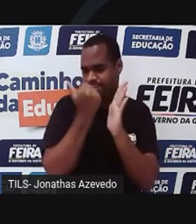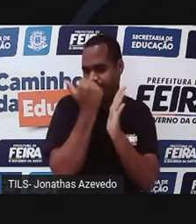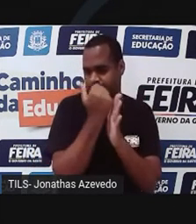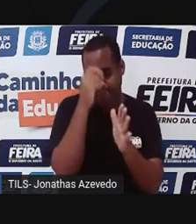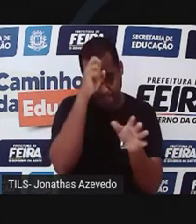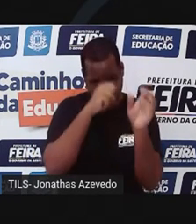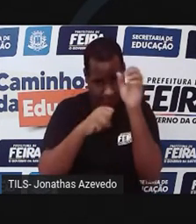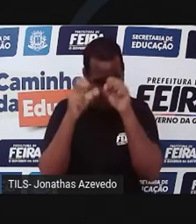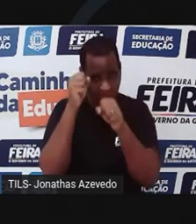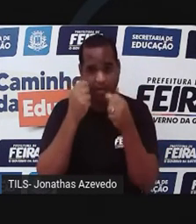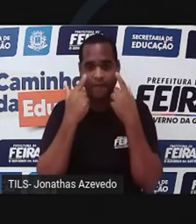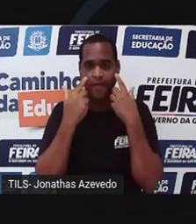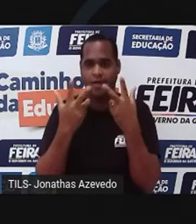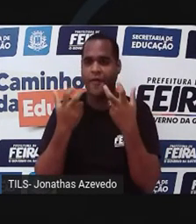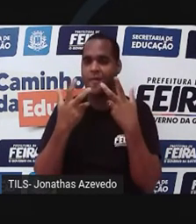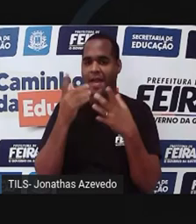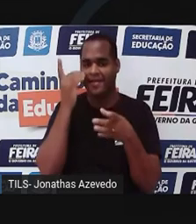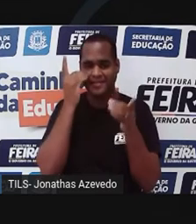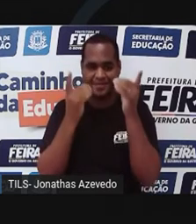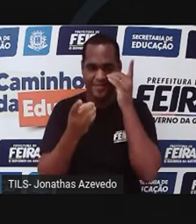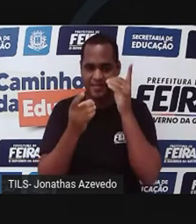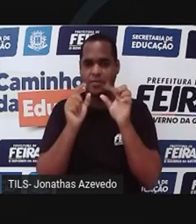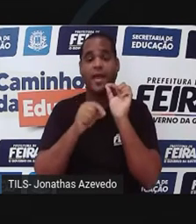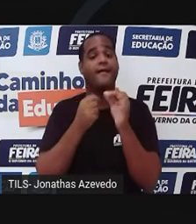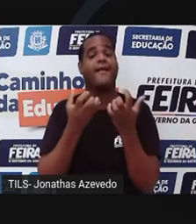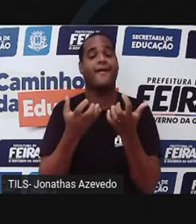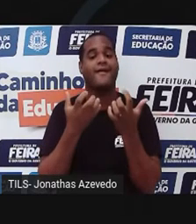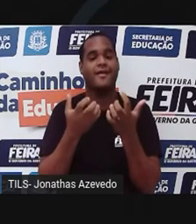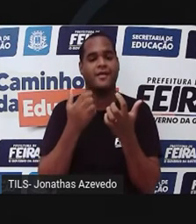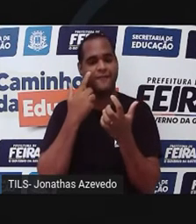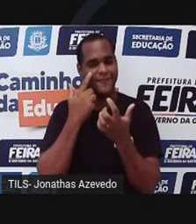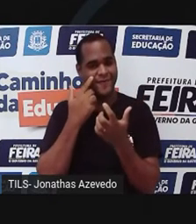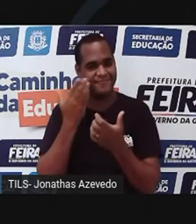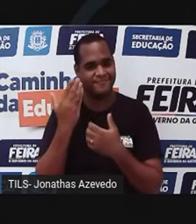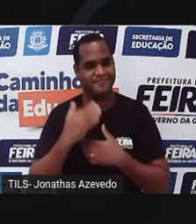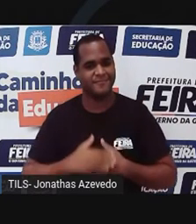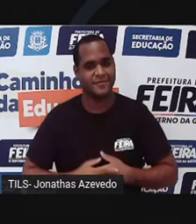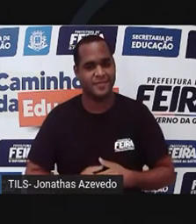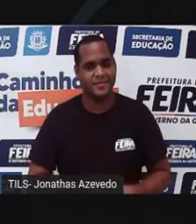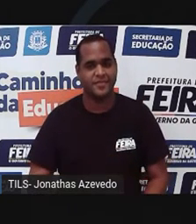aprender como identificar o daltonismo. Quer saber também? Fique ligado!